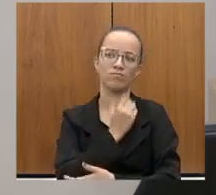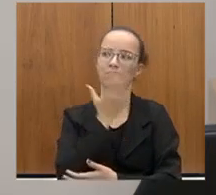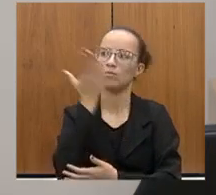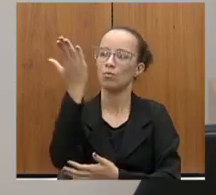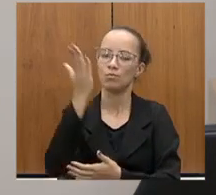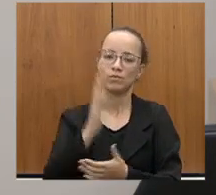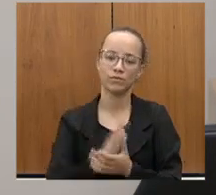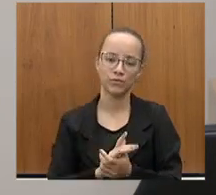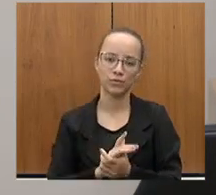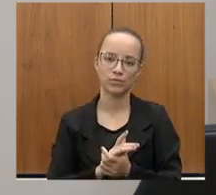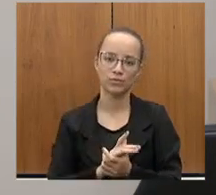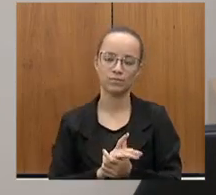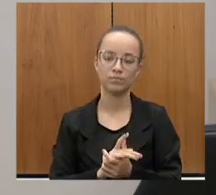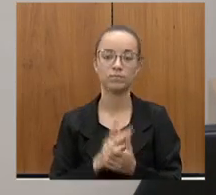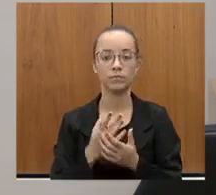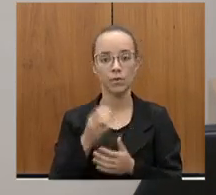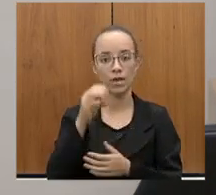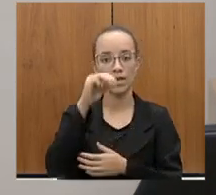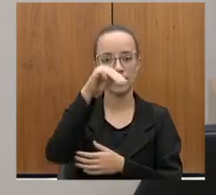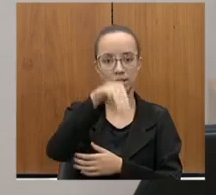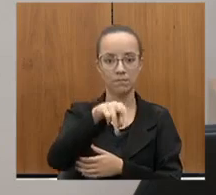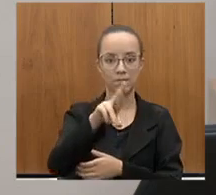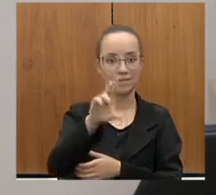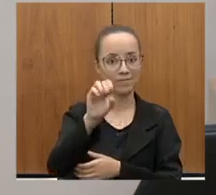Então, a MRS